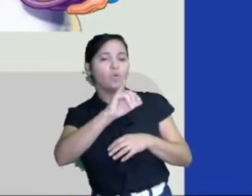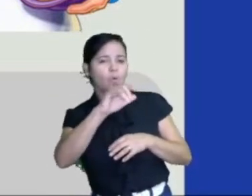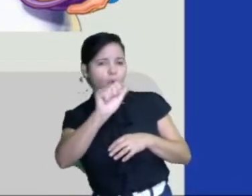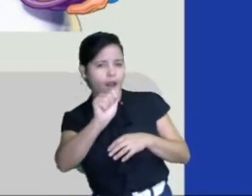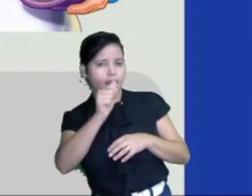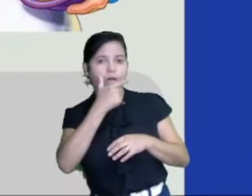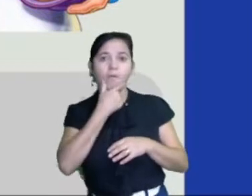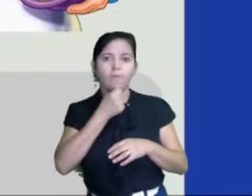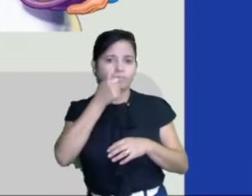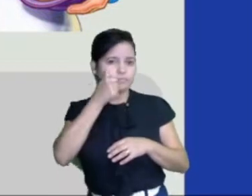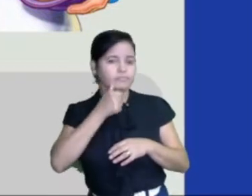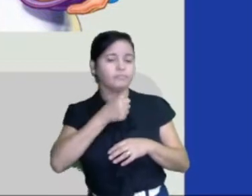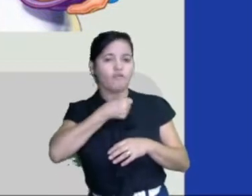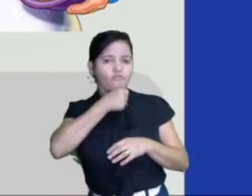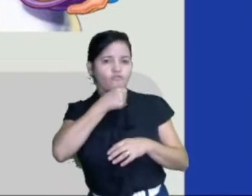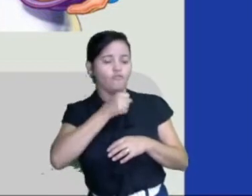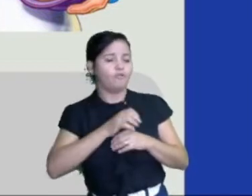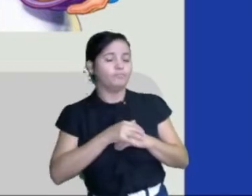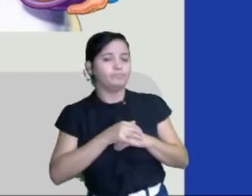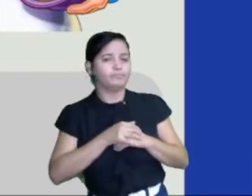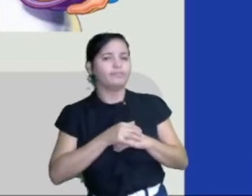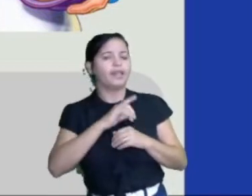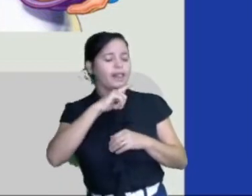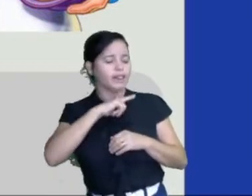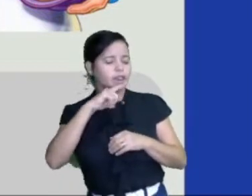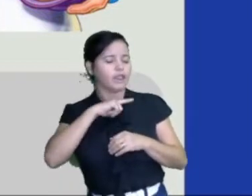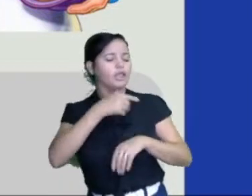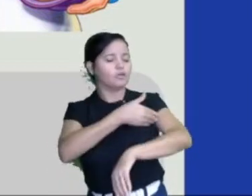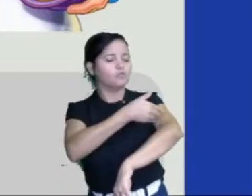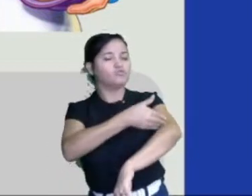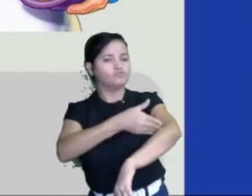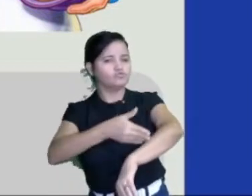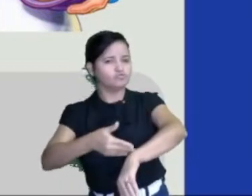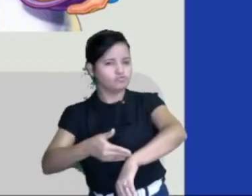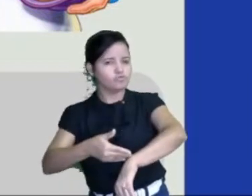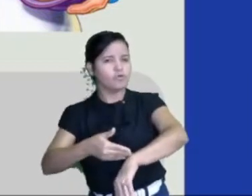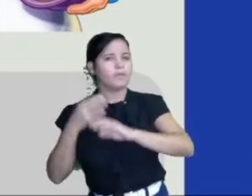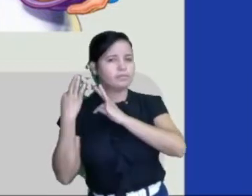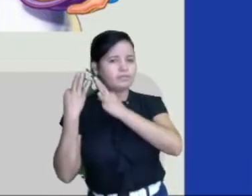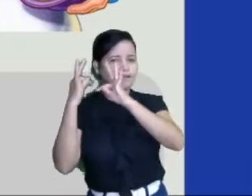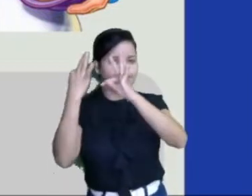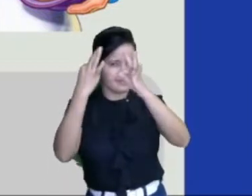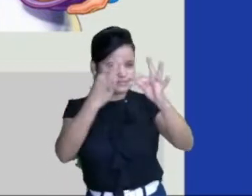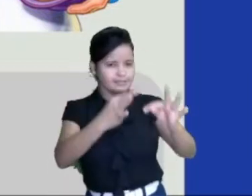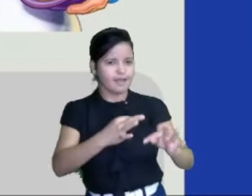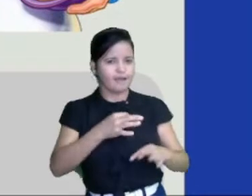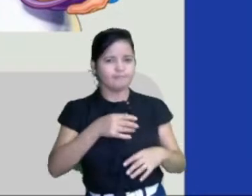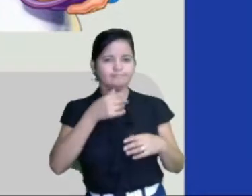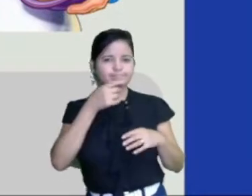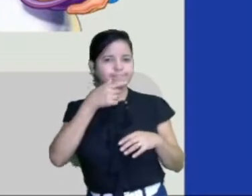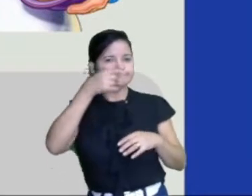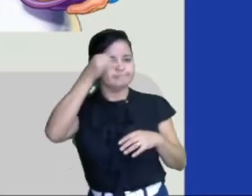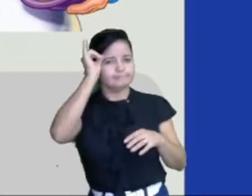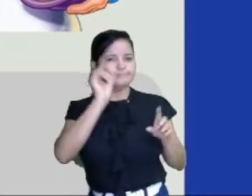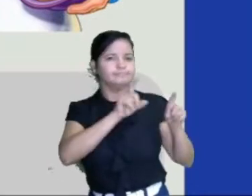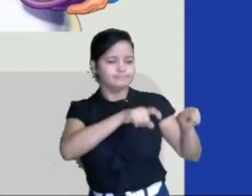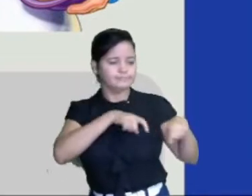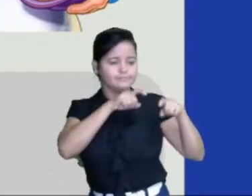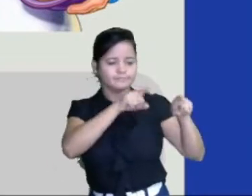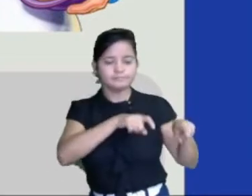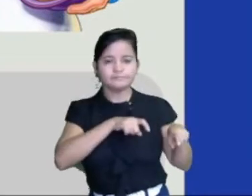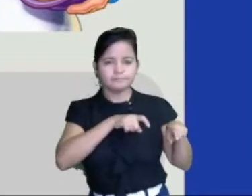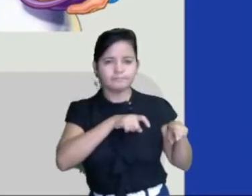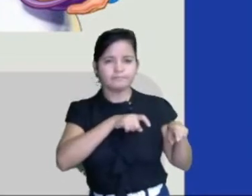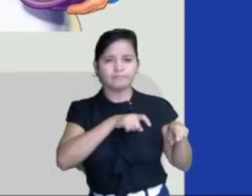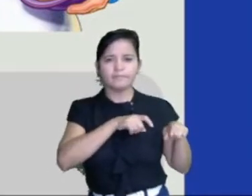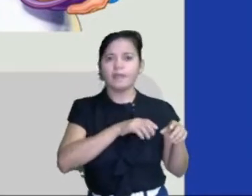Júlia, desculpa, mantém as tradições do campo e ainda usam objetos que